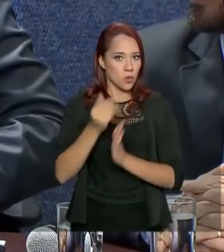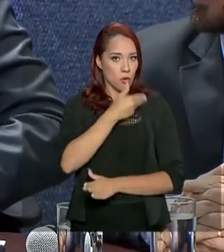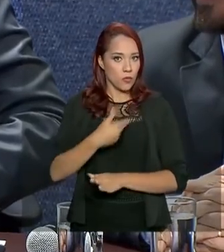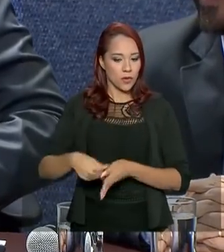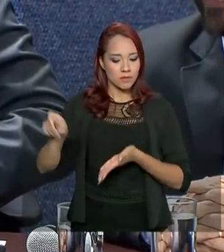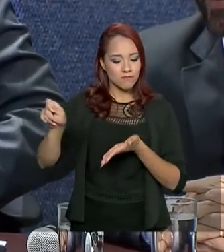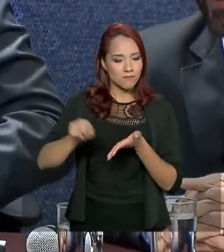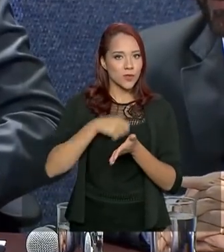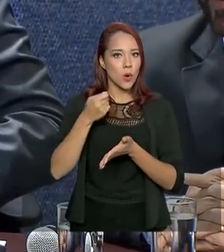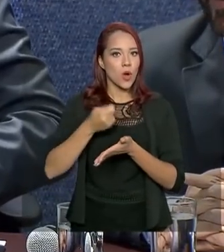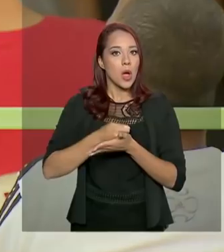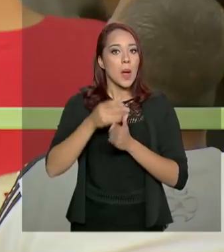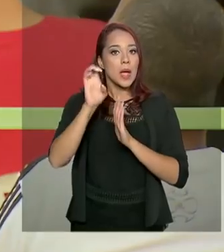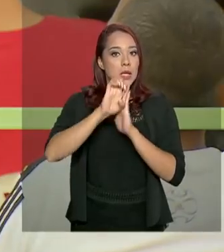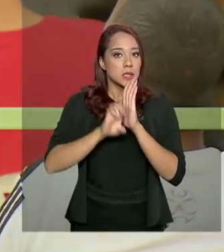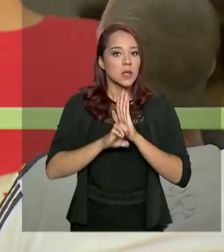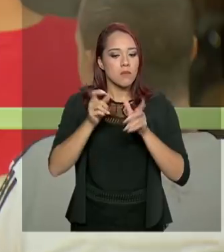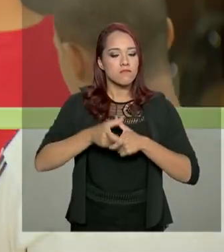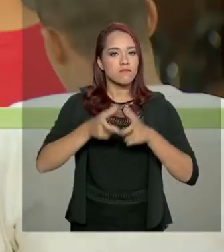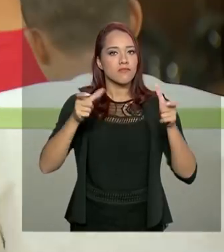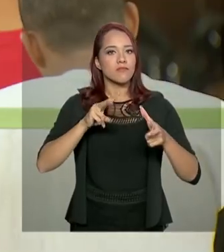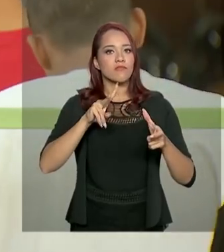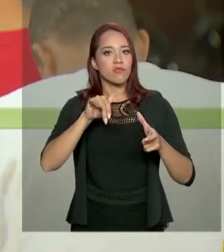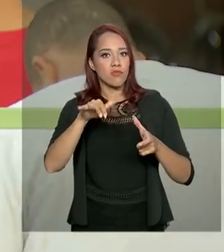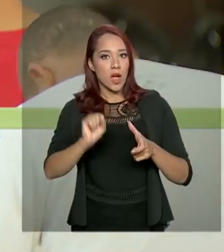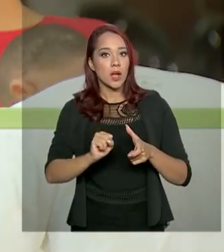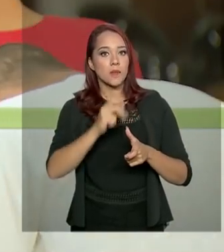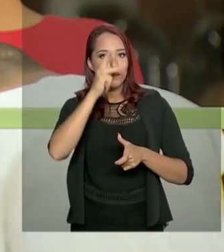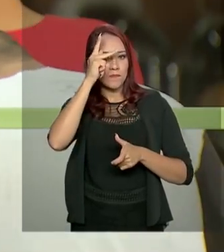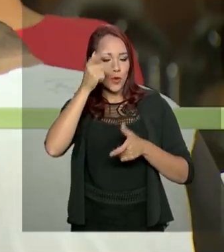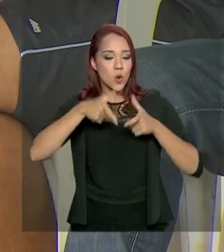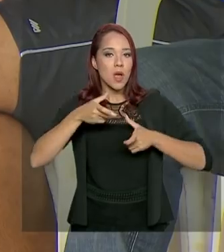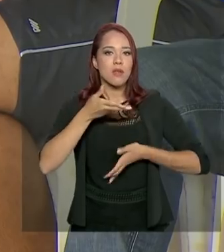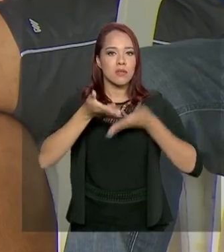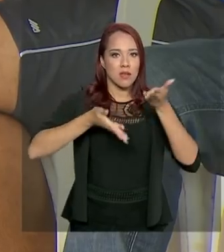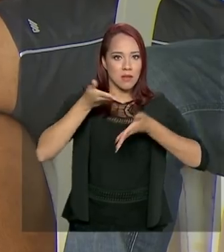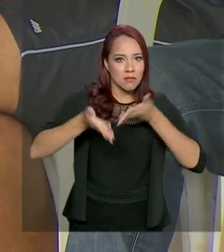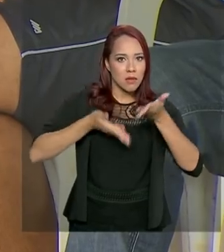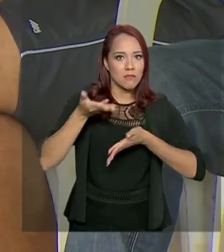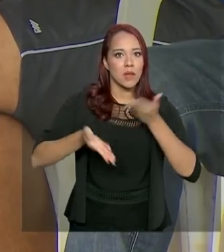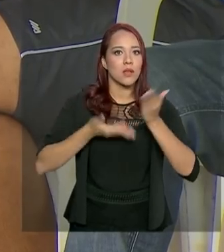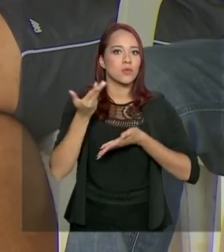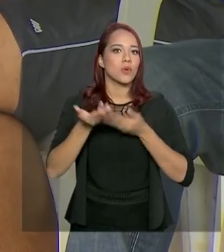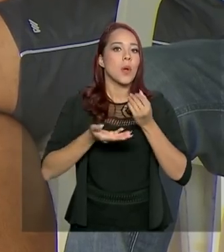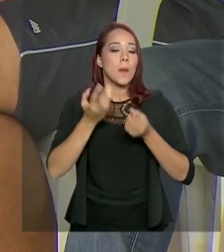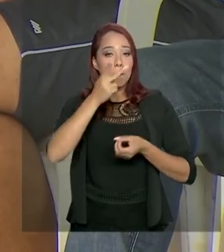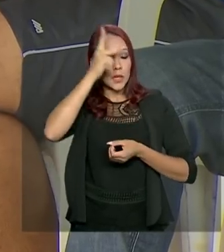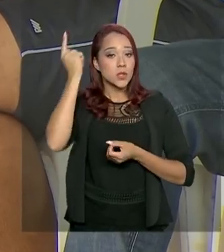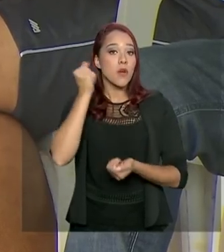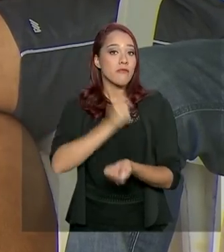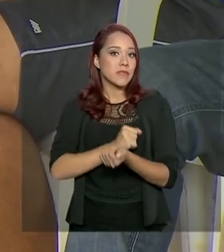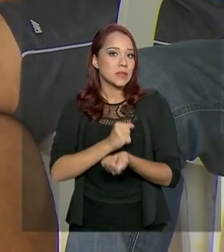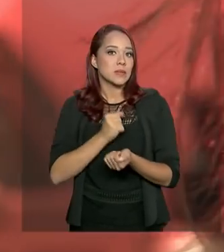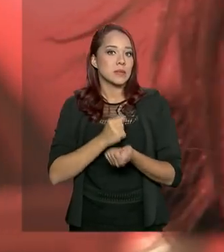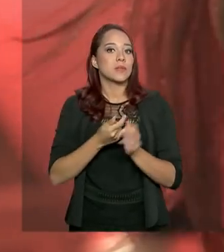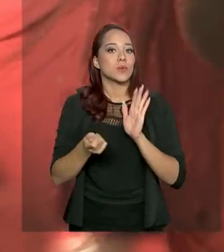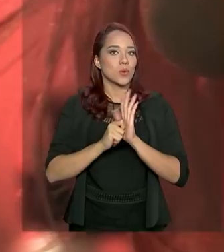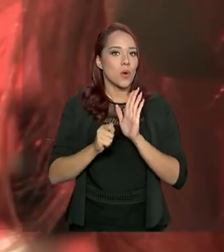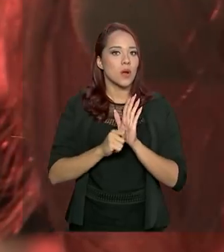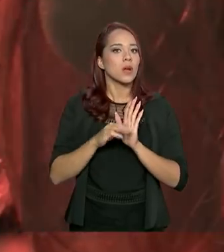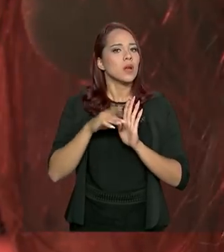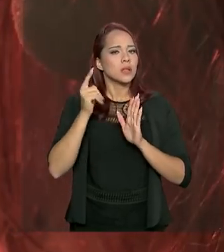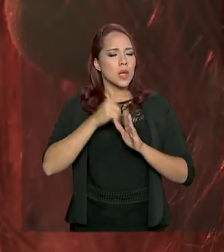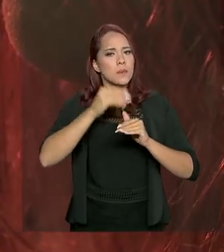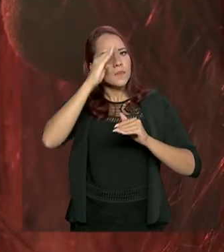edital para ampliação de vagas em comunidades terapêuticas para o tratamento de dependentes químicos, com